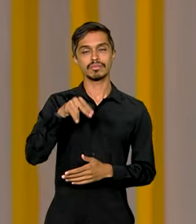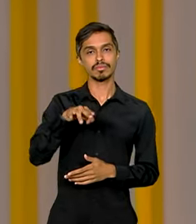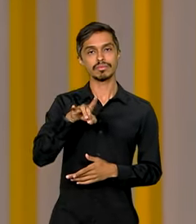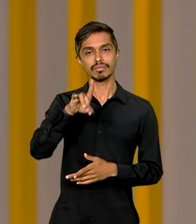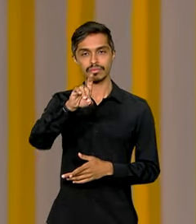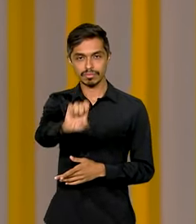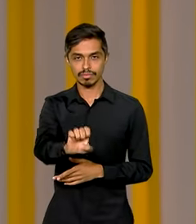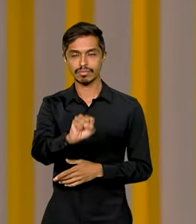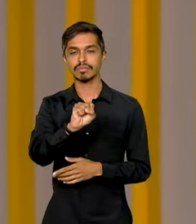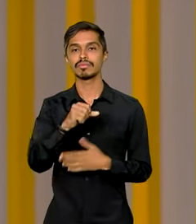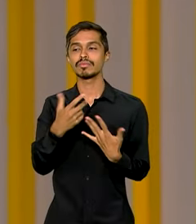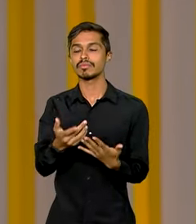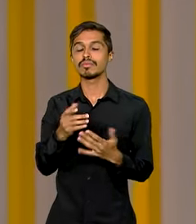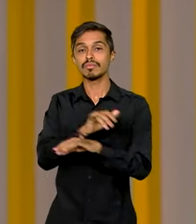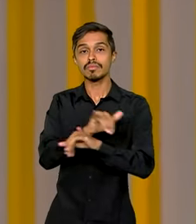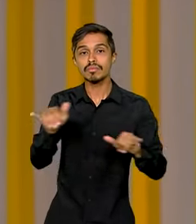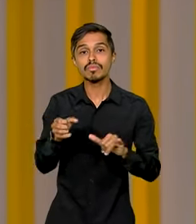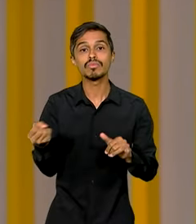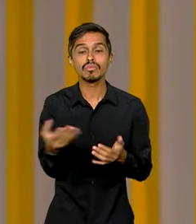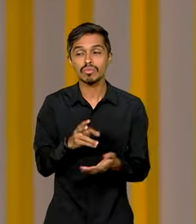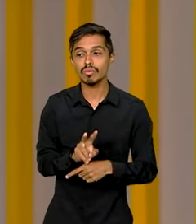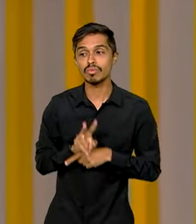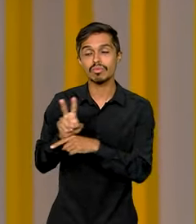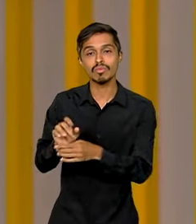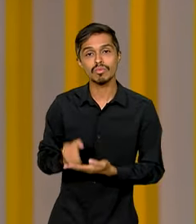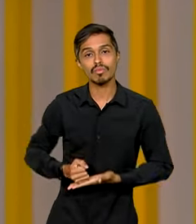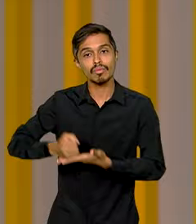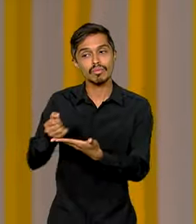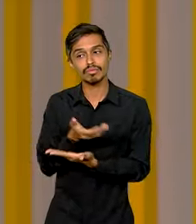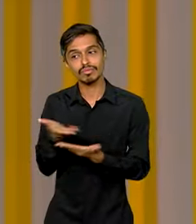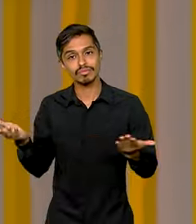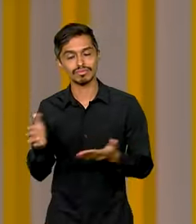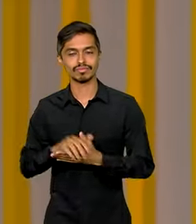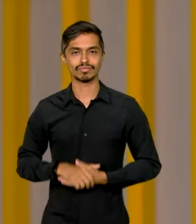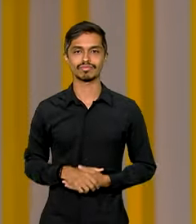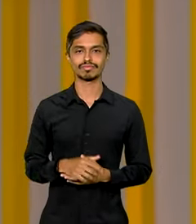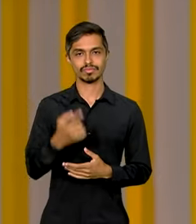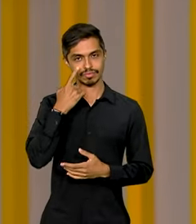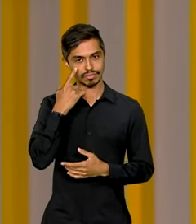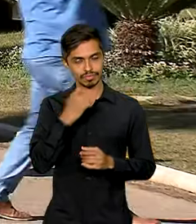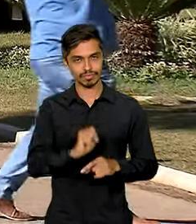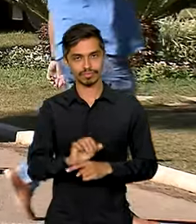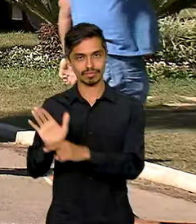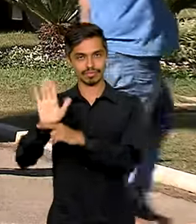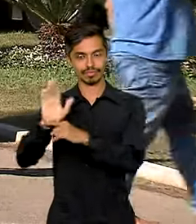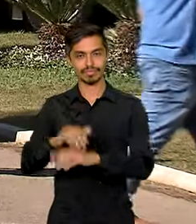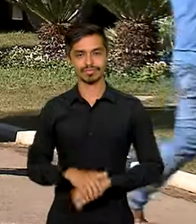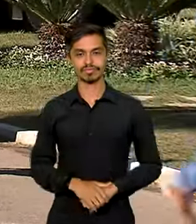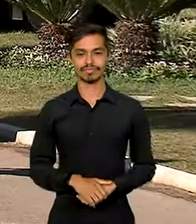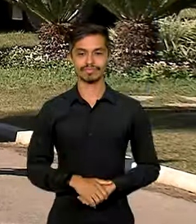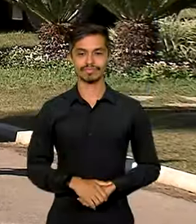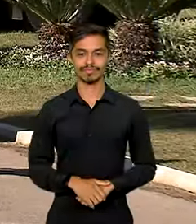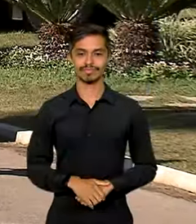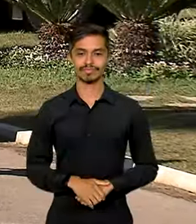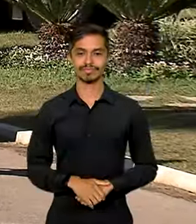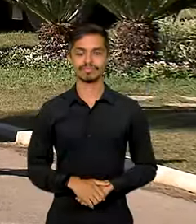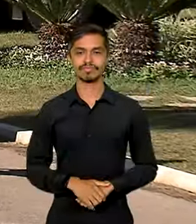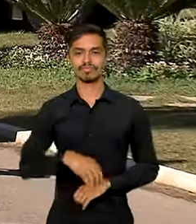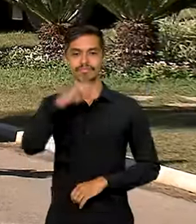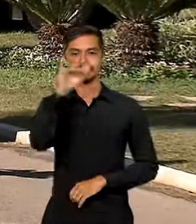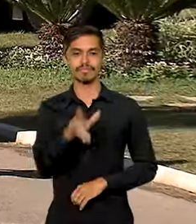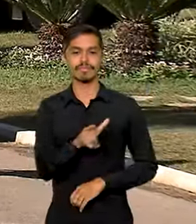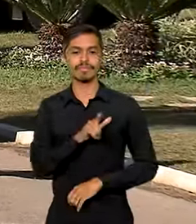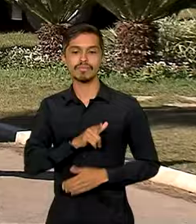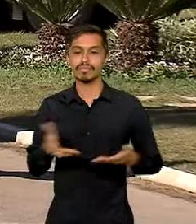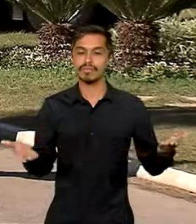anunciou hoje um novo apoio financeiro para os produtores. Confira na reportagem. No Brasil existem